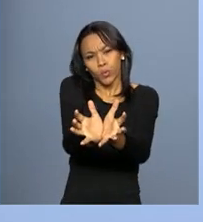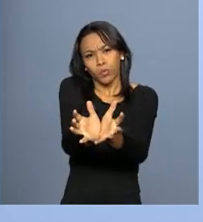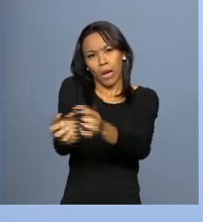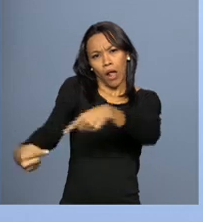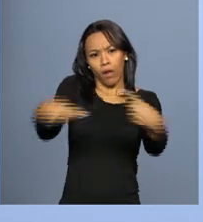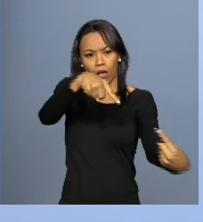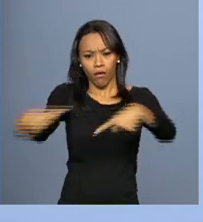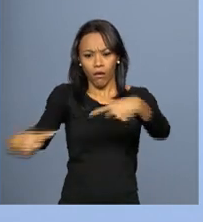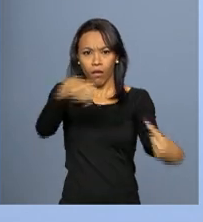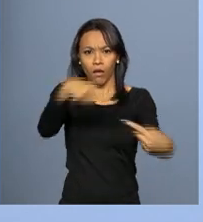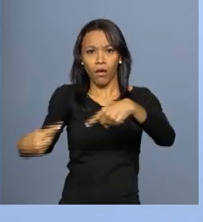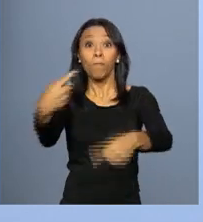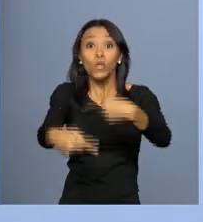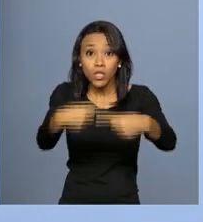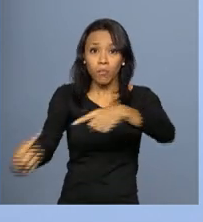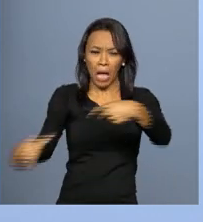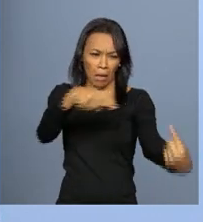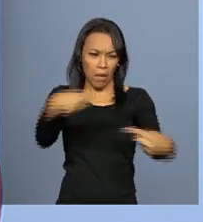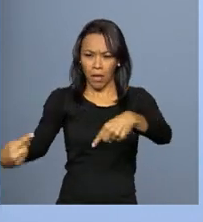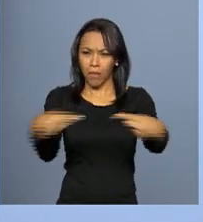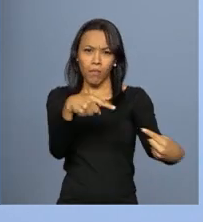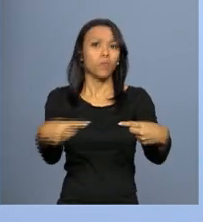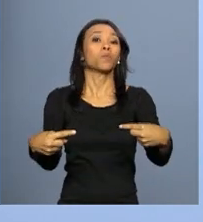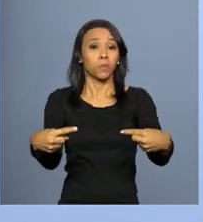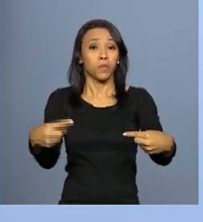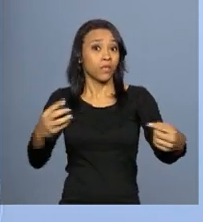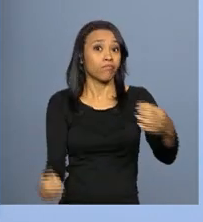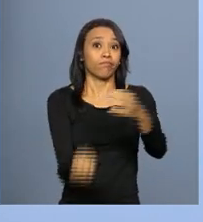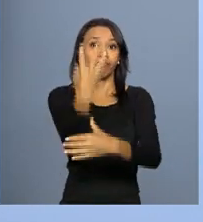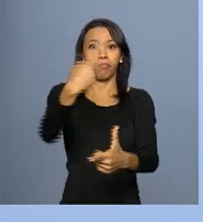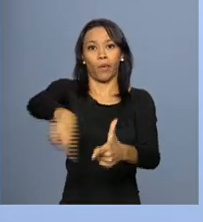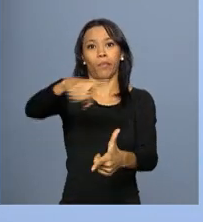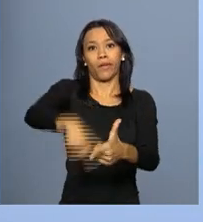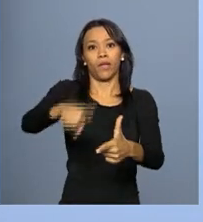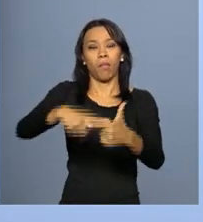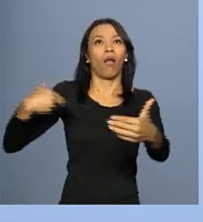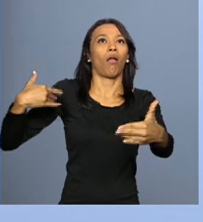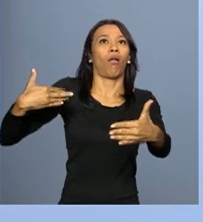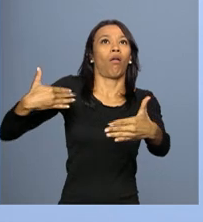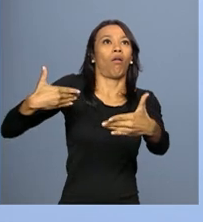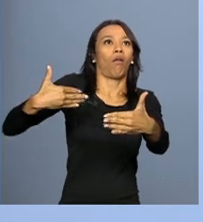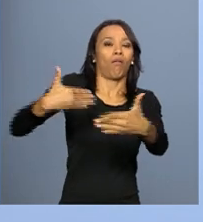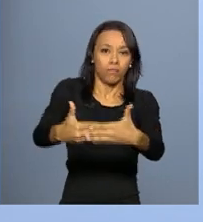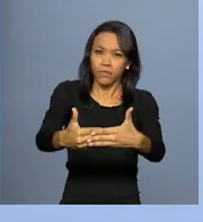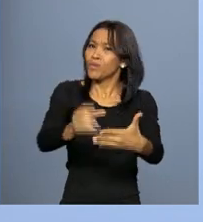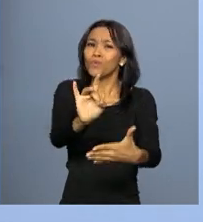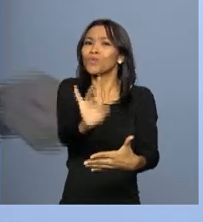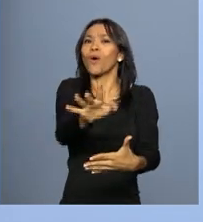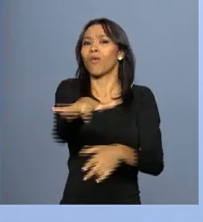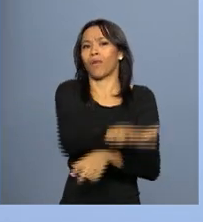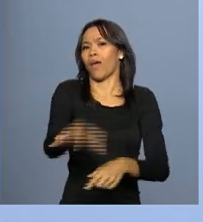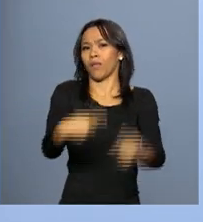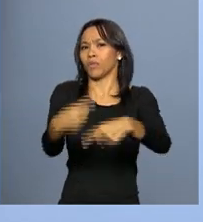que cria um problema sistemático, não só para a política,